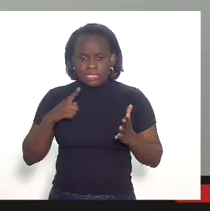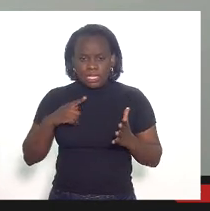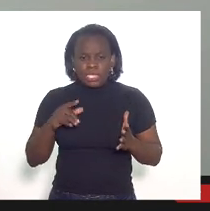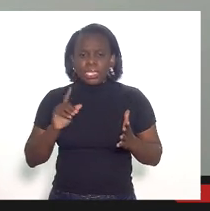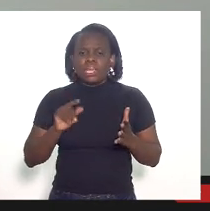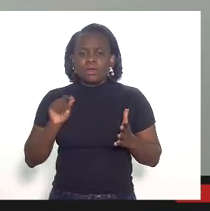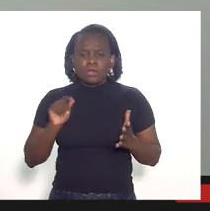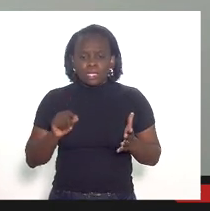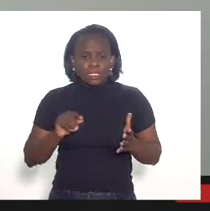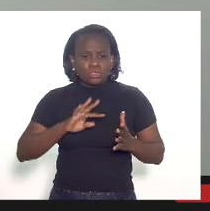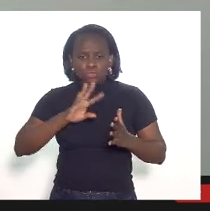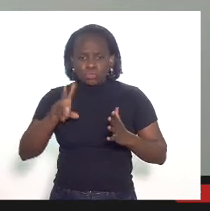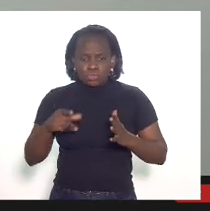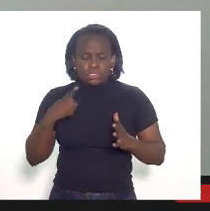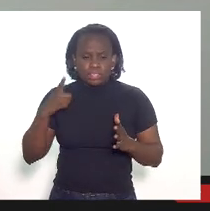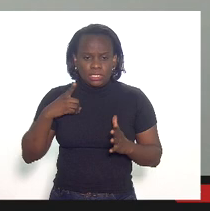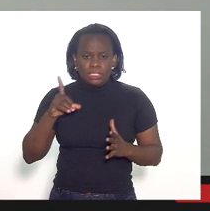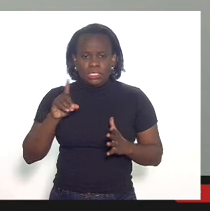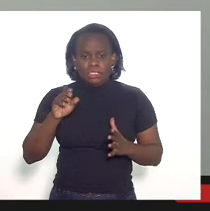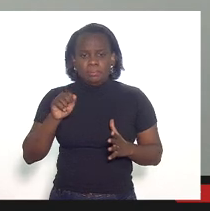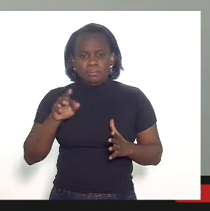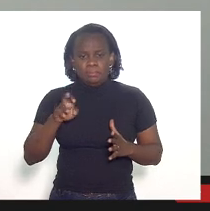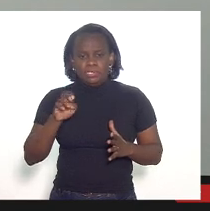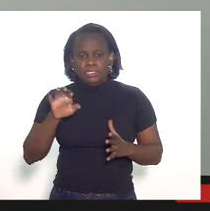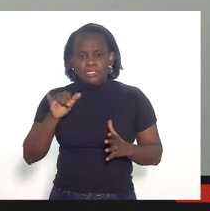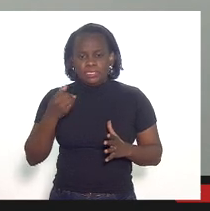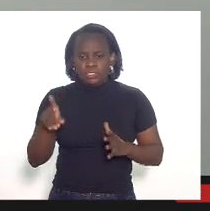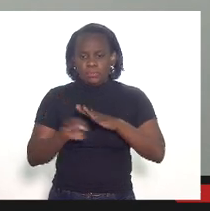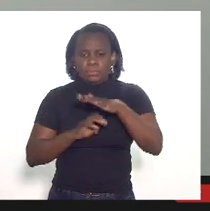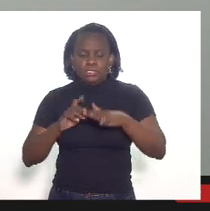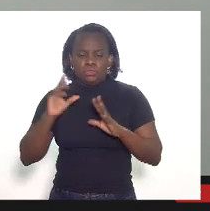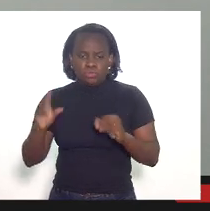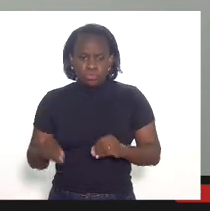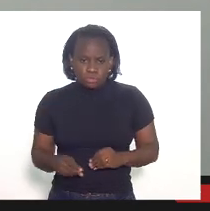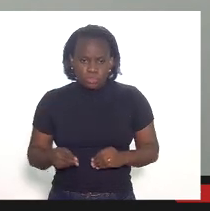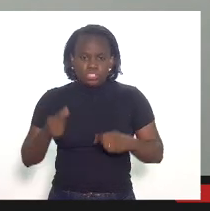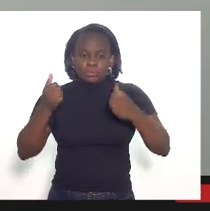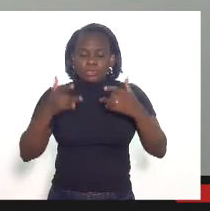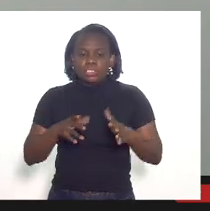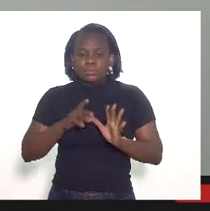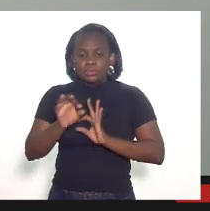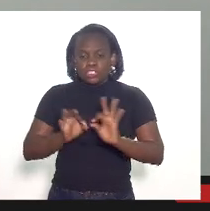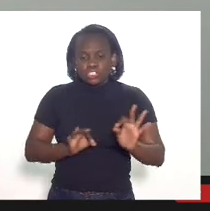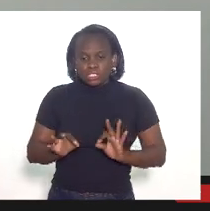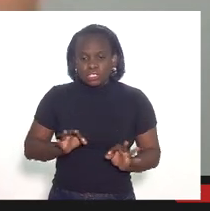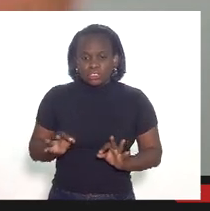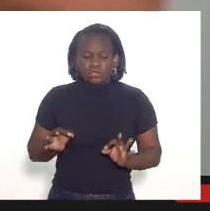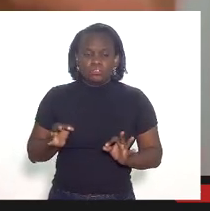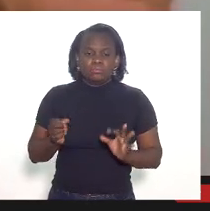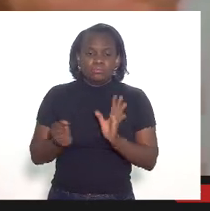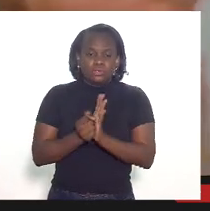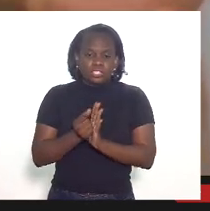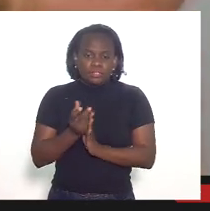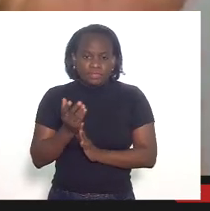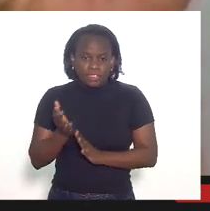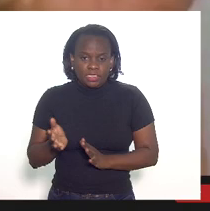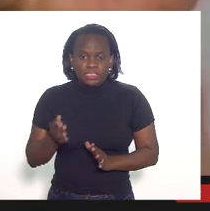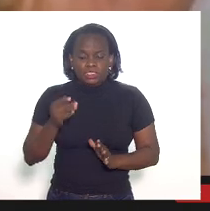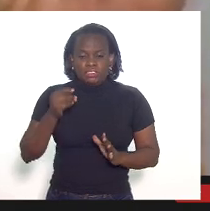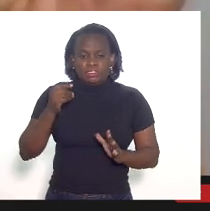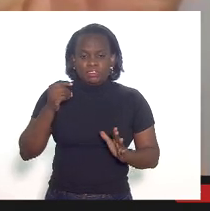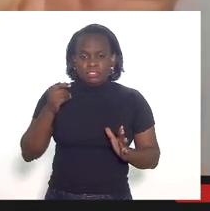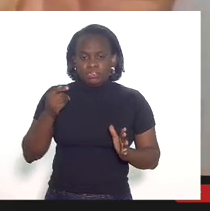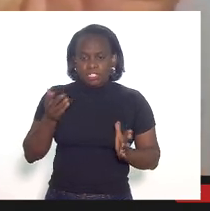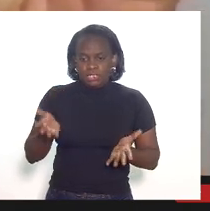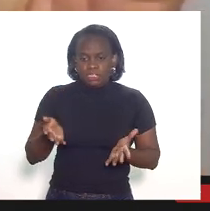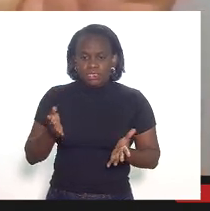tudo elevado a depreciação pelas empresas então assim nós estamos falando de projetos que muitas vezes são tomados ativos são